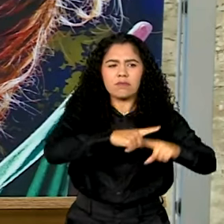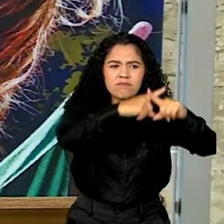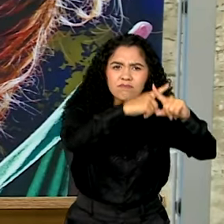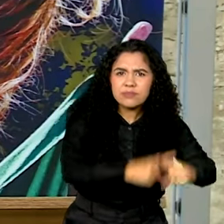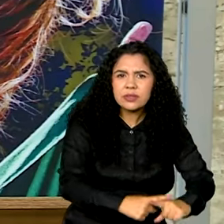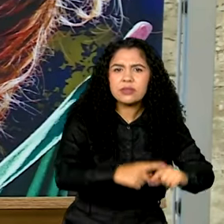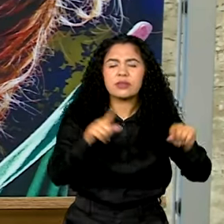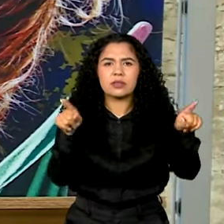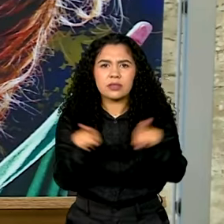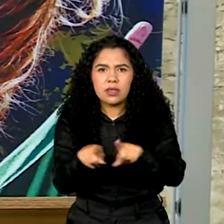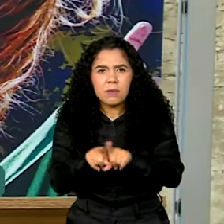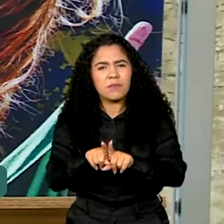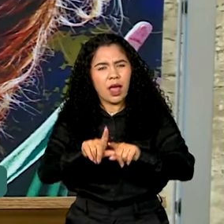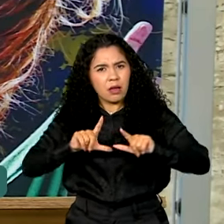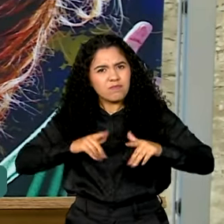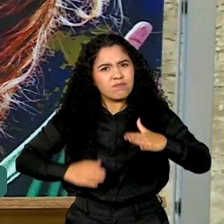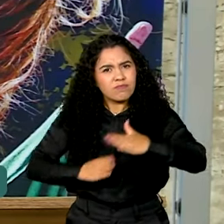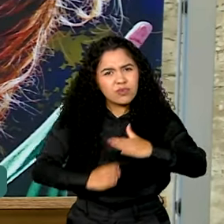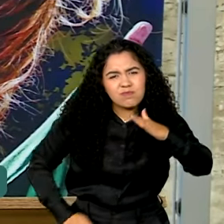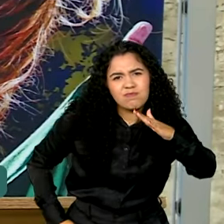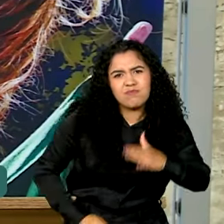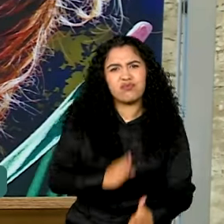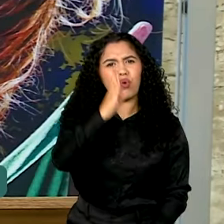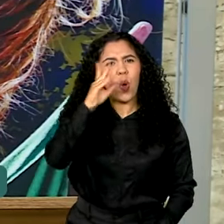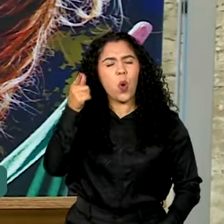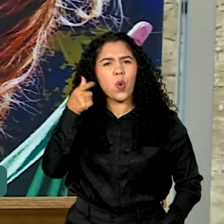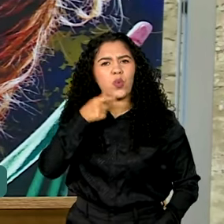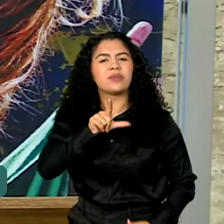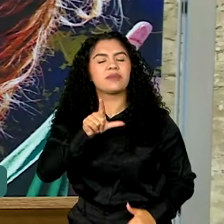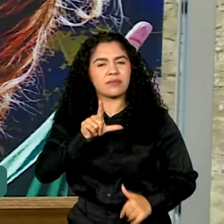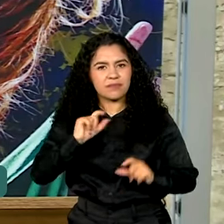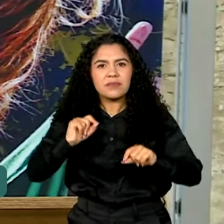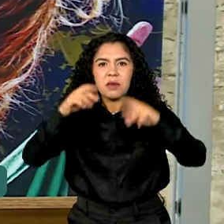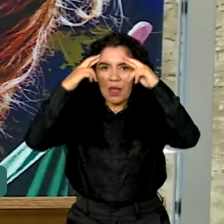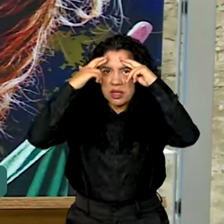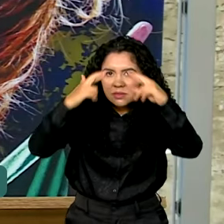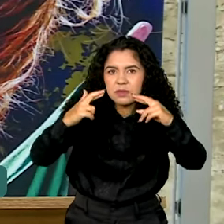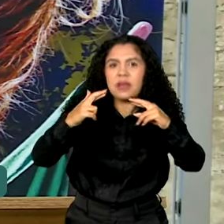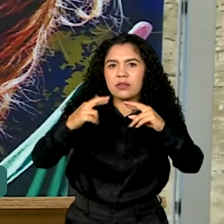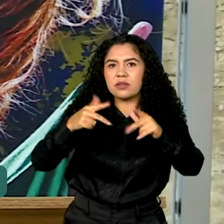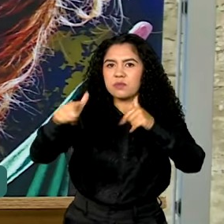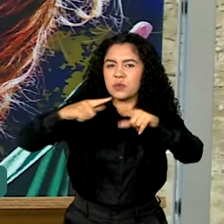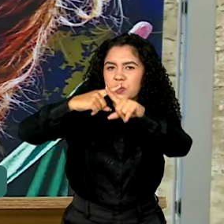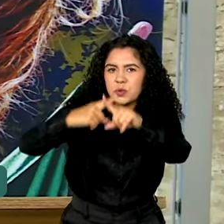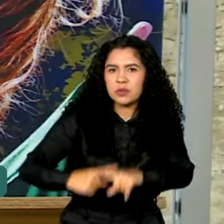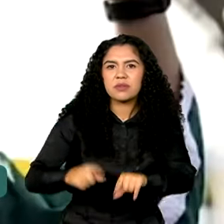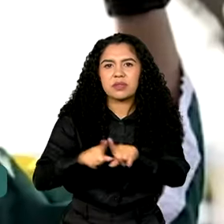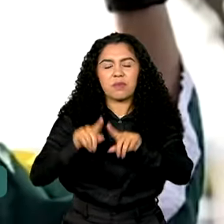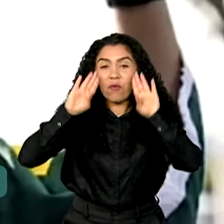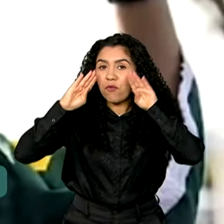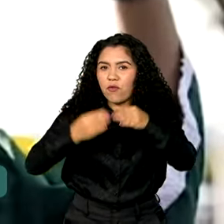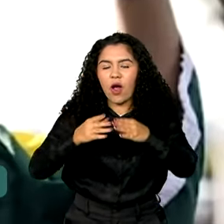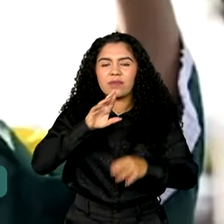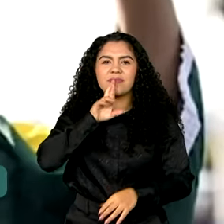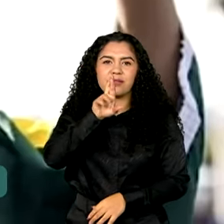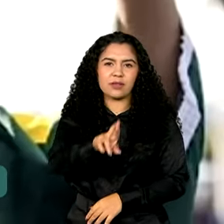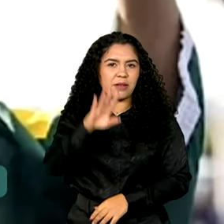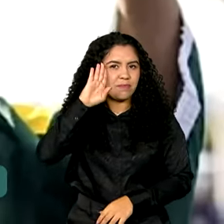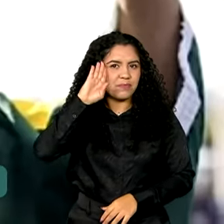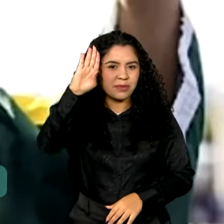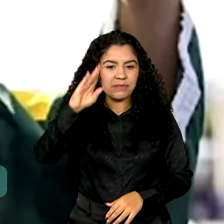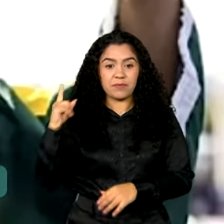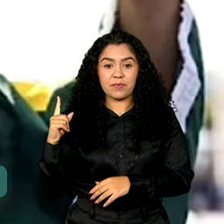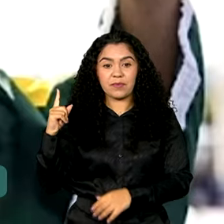cada obstáculo foi enfrentado de frente com respeito aos adversários e com foco no resultado. O atleta Caio